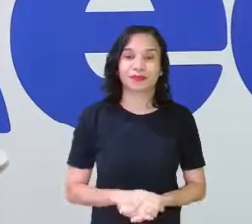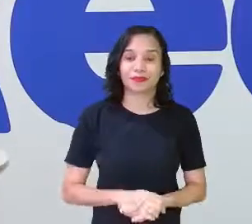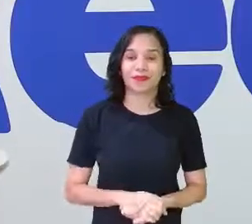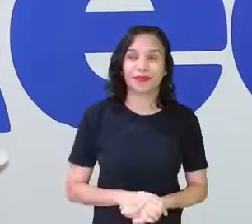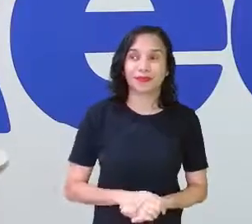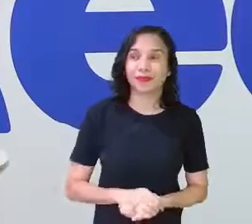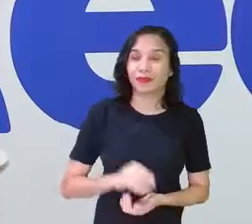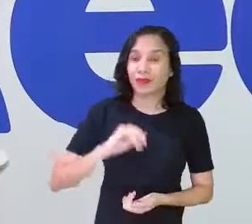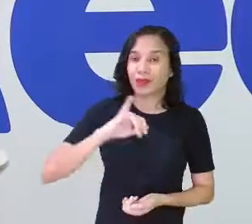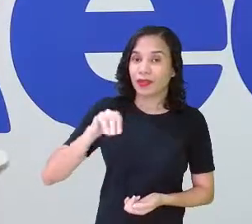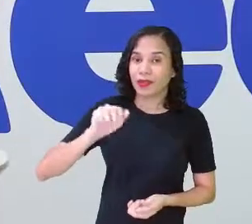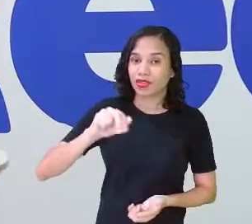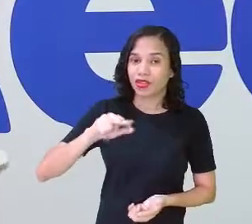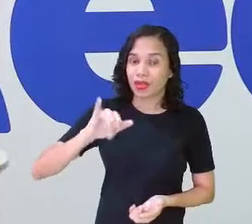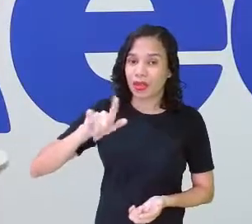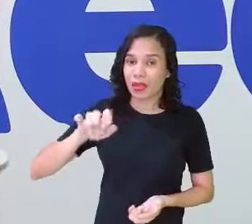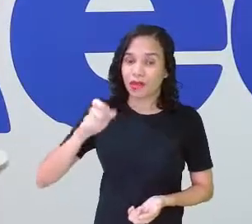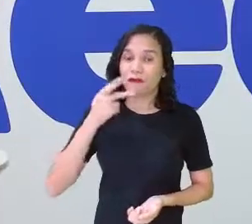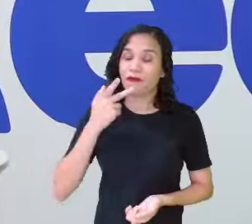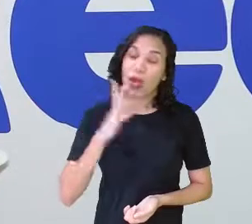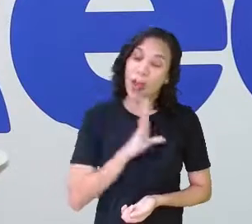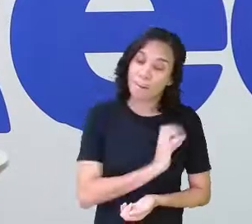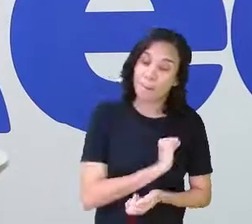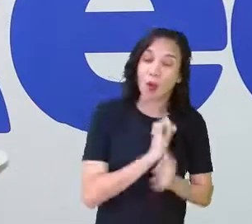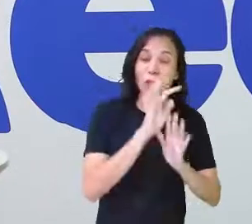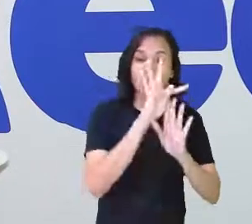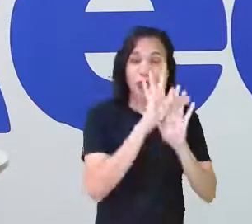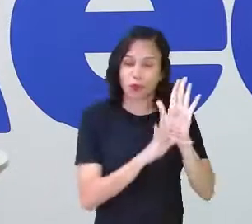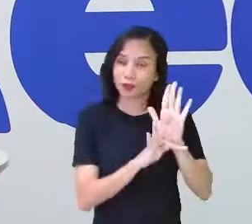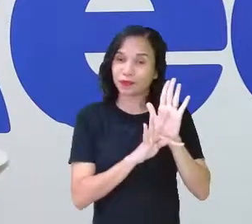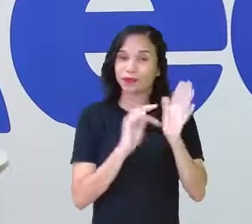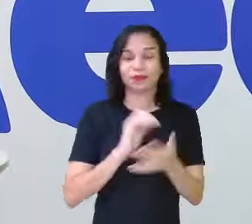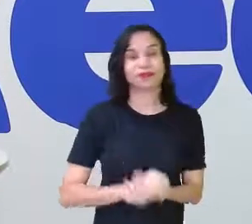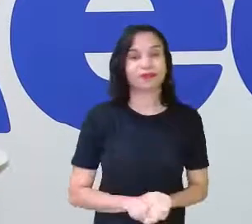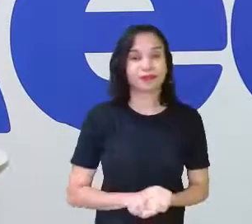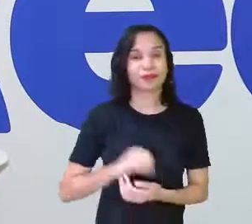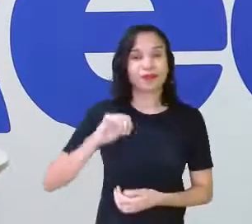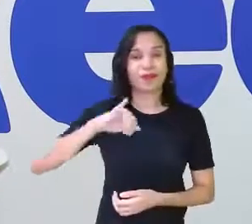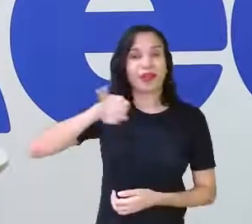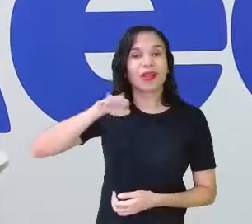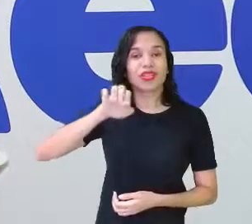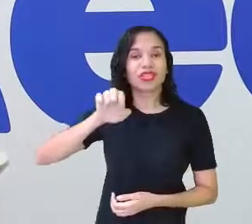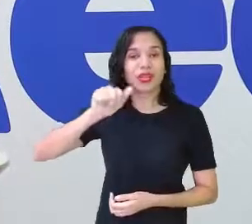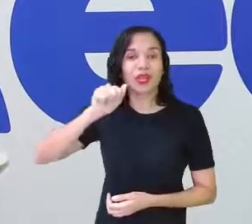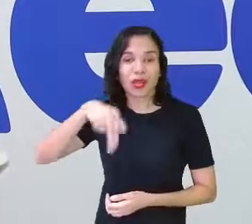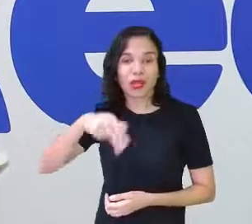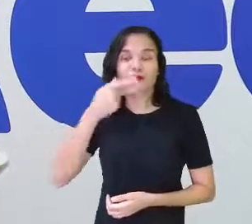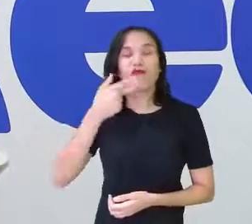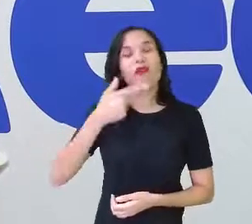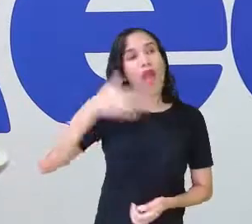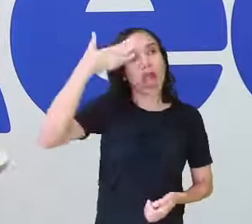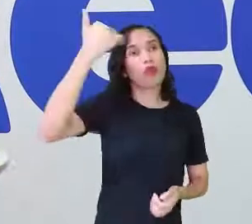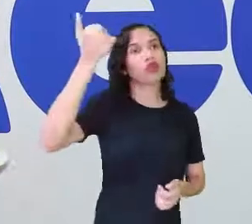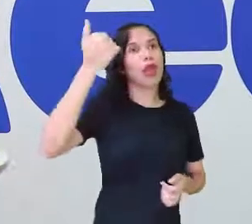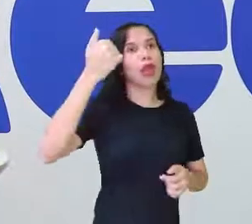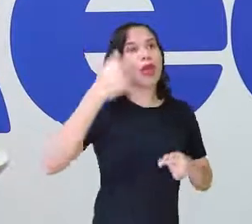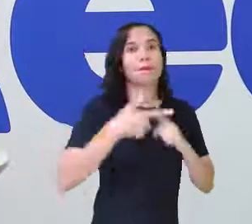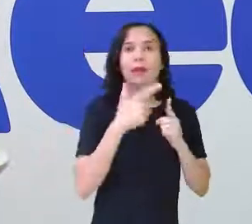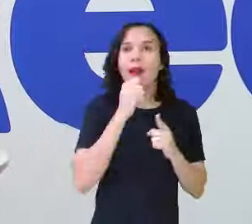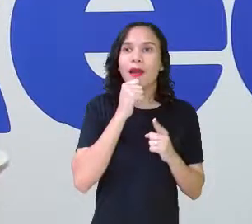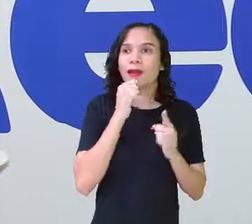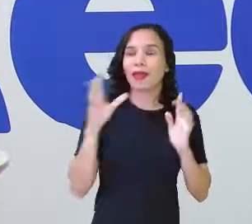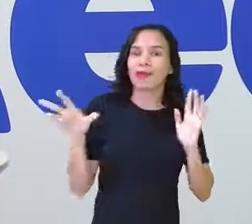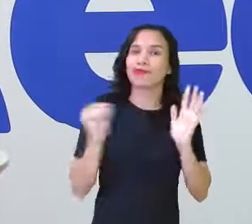A Janiel está dizendo que amou o texto. Que massa! E o Jean colocou, eu sei, mas até agora não